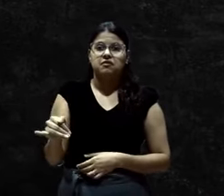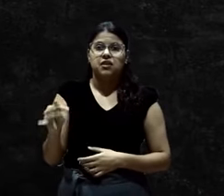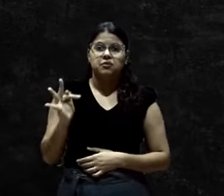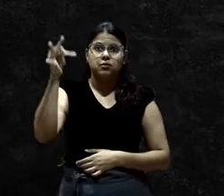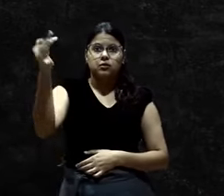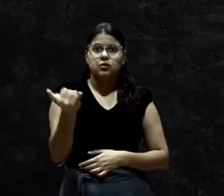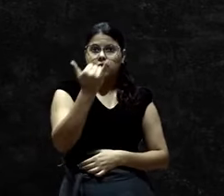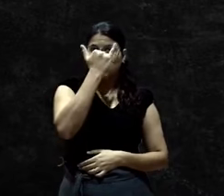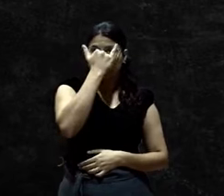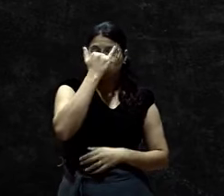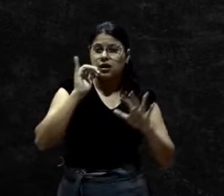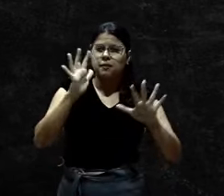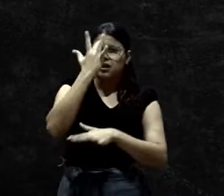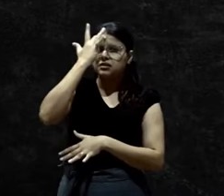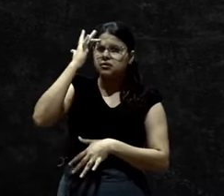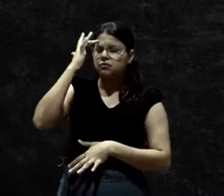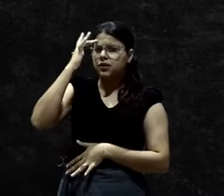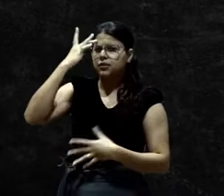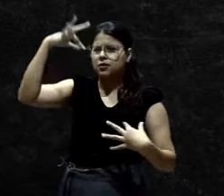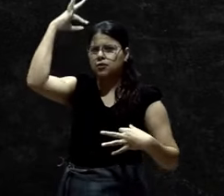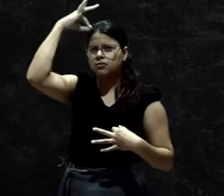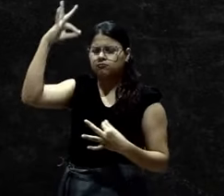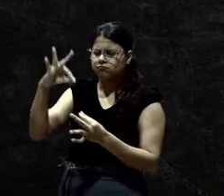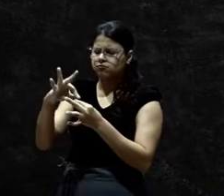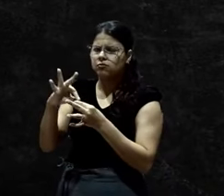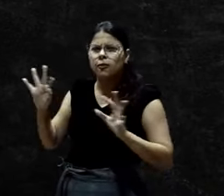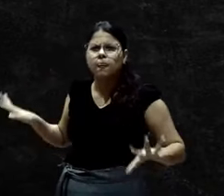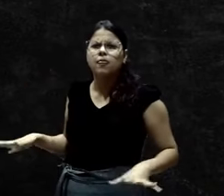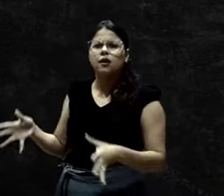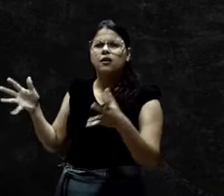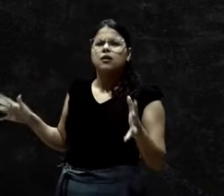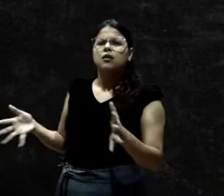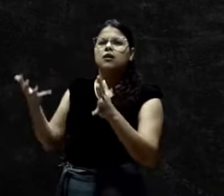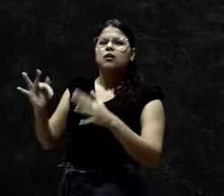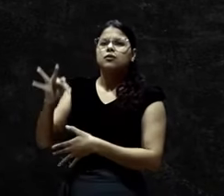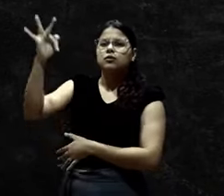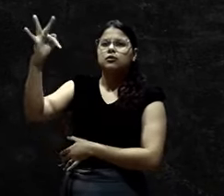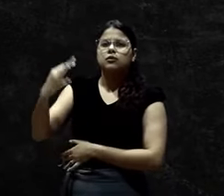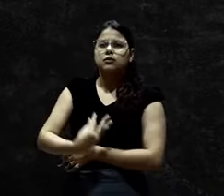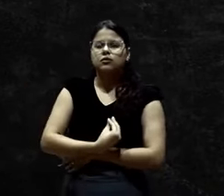Mas, quem semeia para o espírito, do espírito colherá vida eterna.